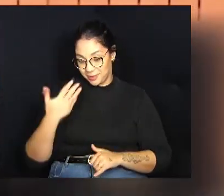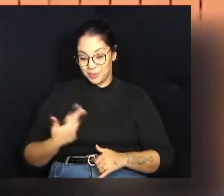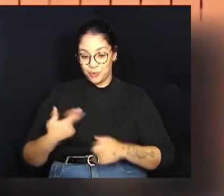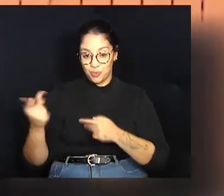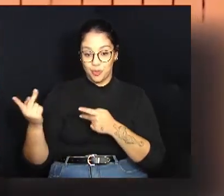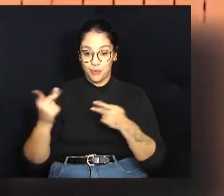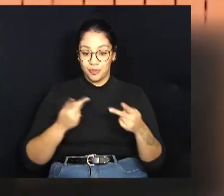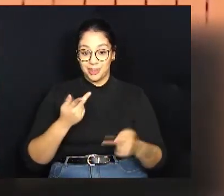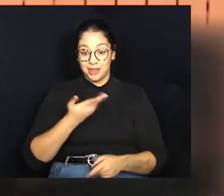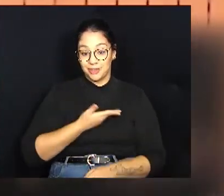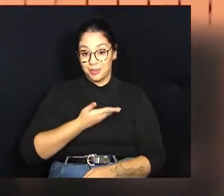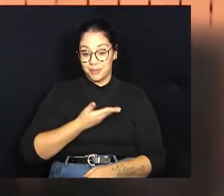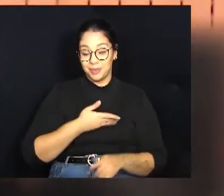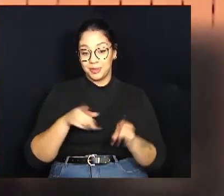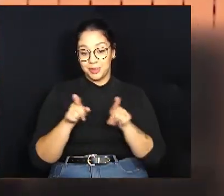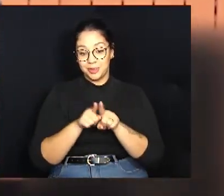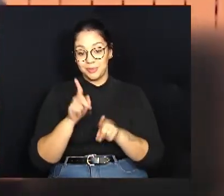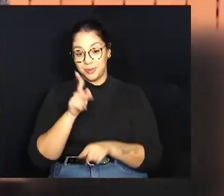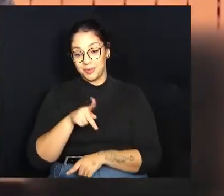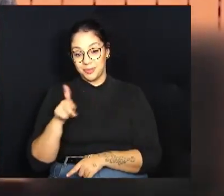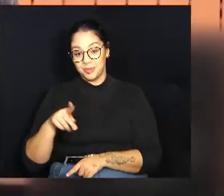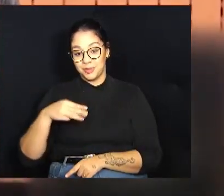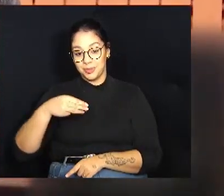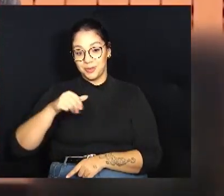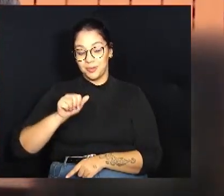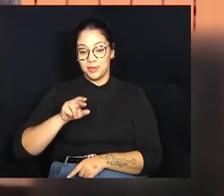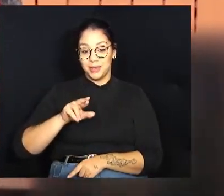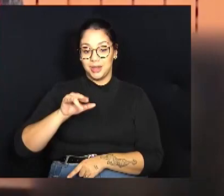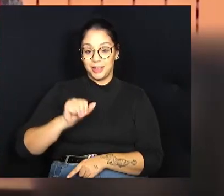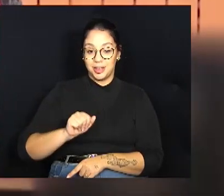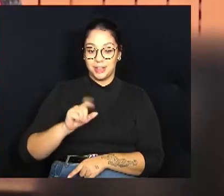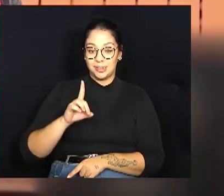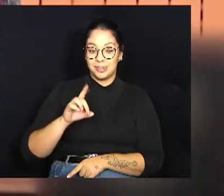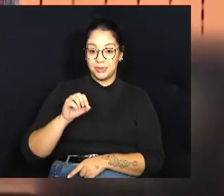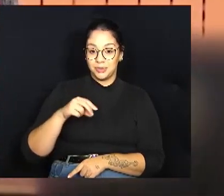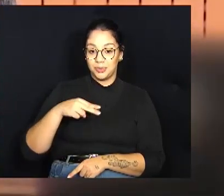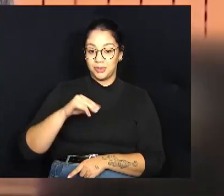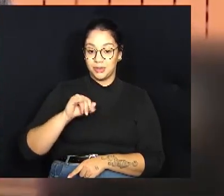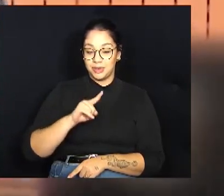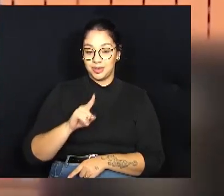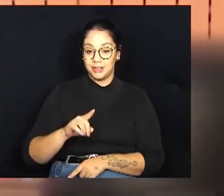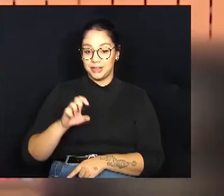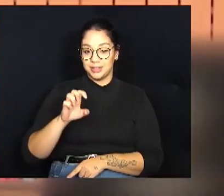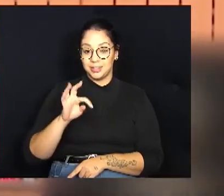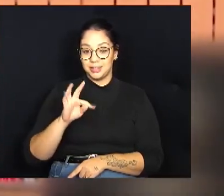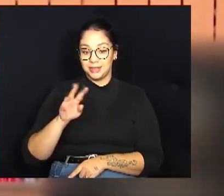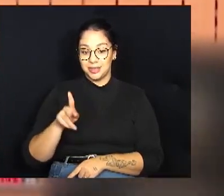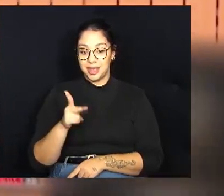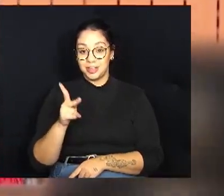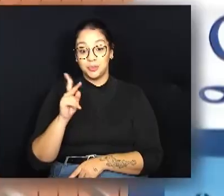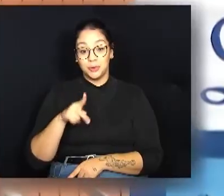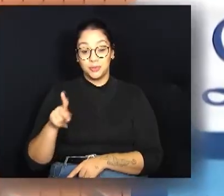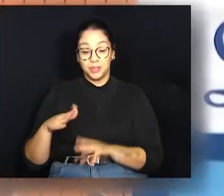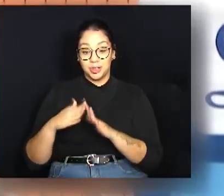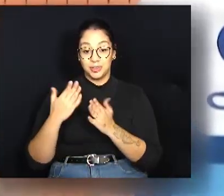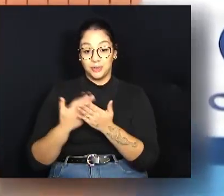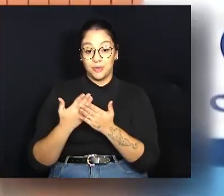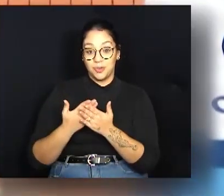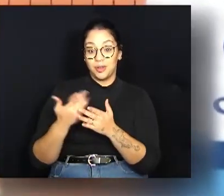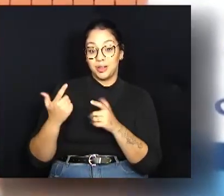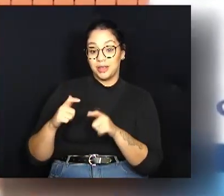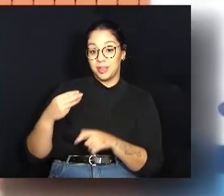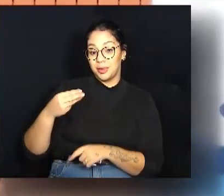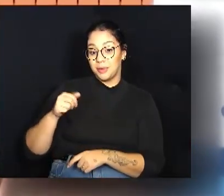amigos e a professora Maria Donizete, professora da escola onde Marco Aurélio estudou. Marco